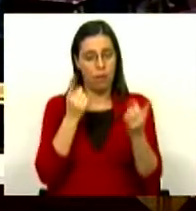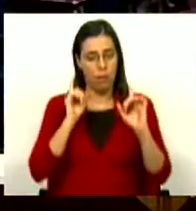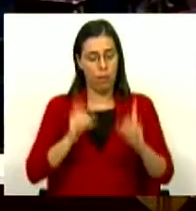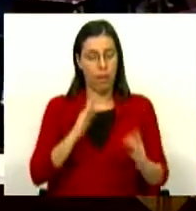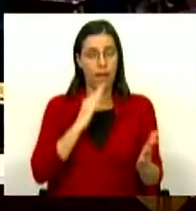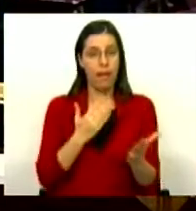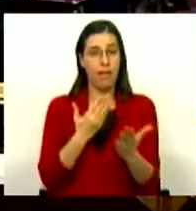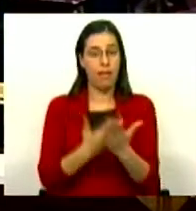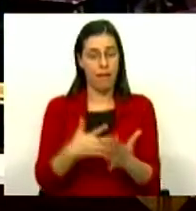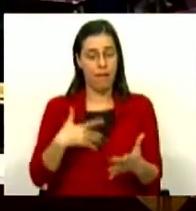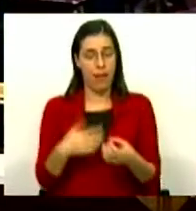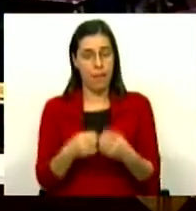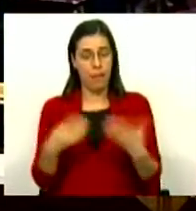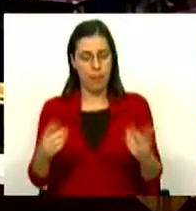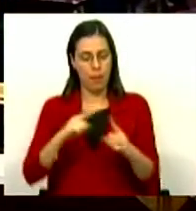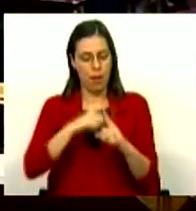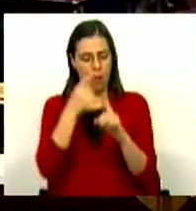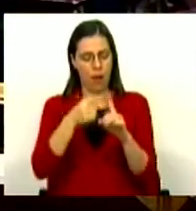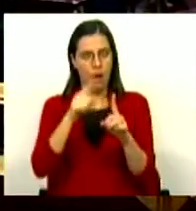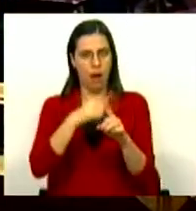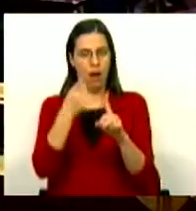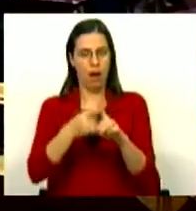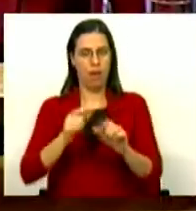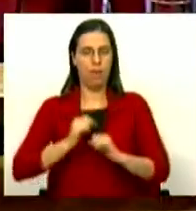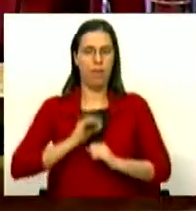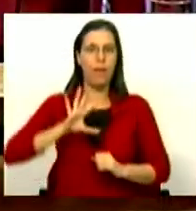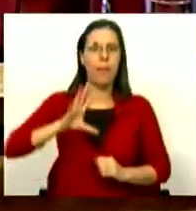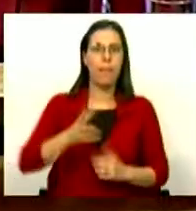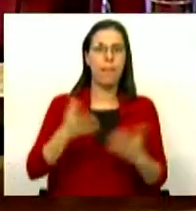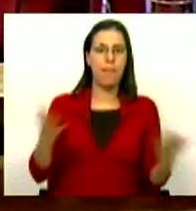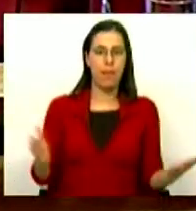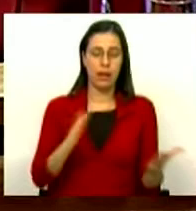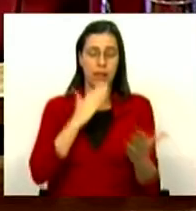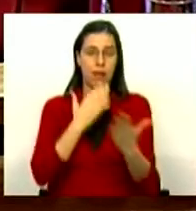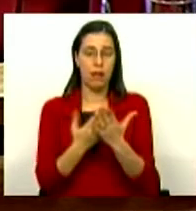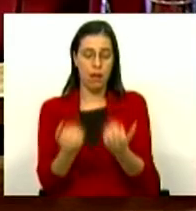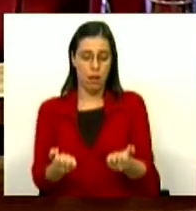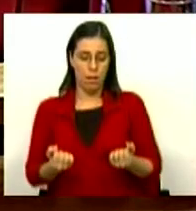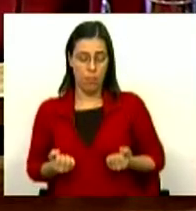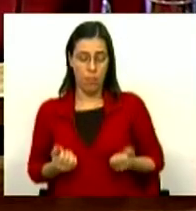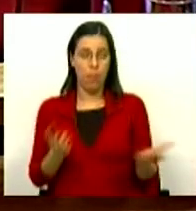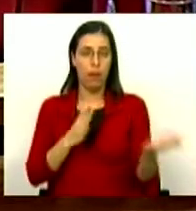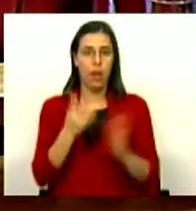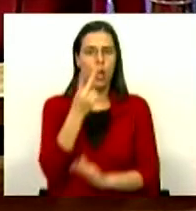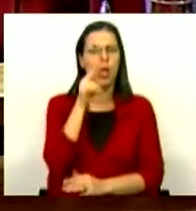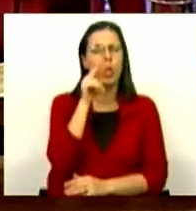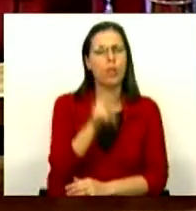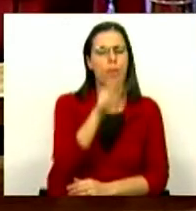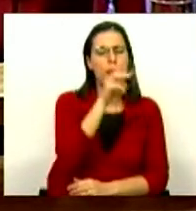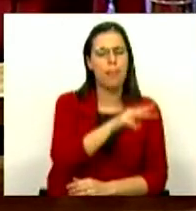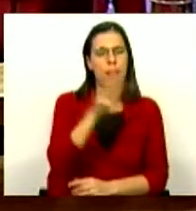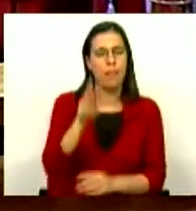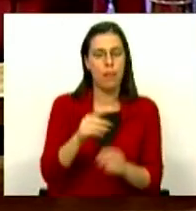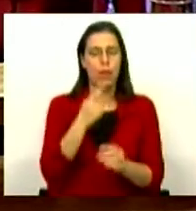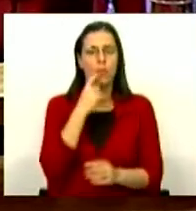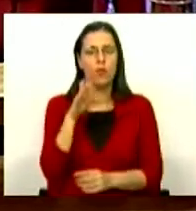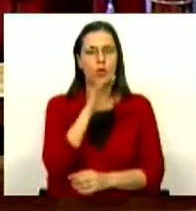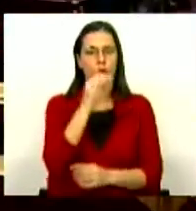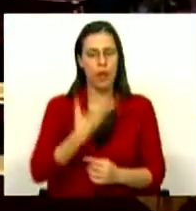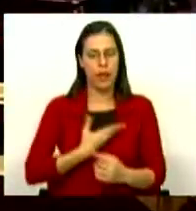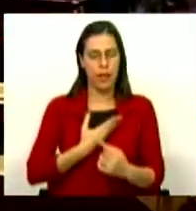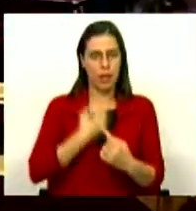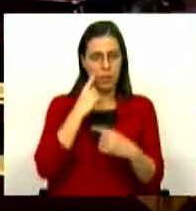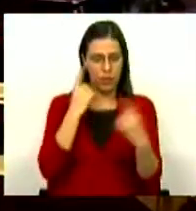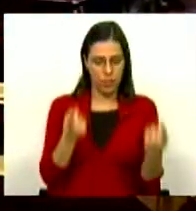a dar cada vez mais, ano após ano, ao nosso país. Isso permitiu uma poupança de cerca de 2 mil milhões em juros da dívida pública